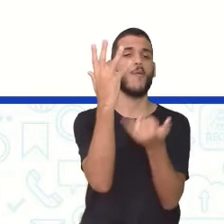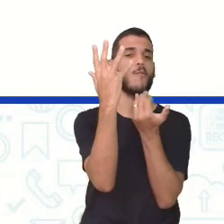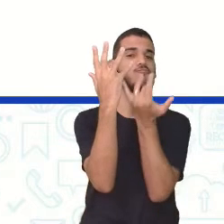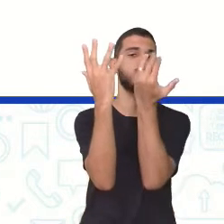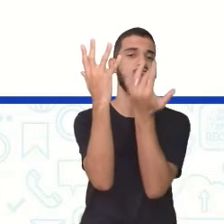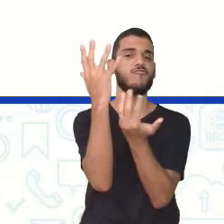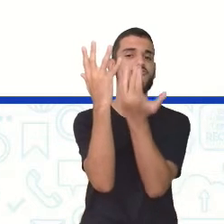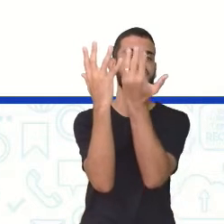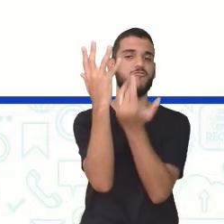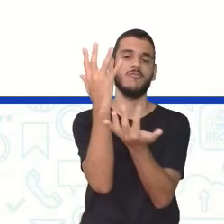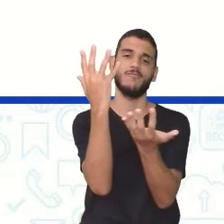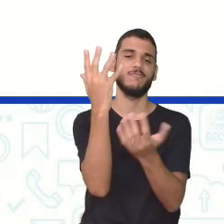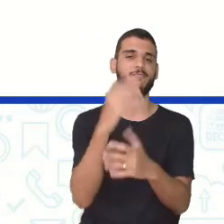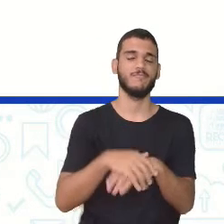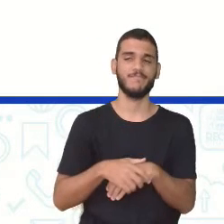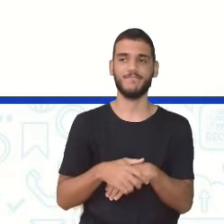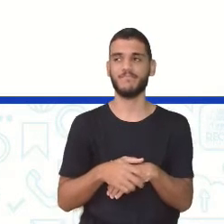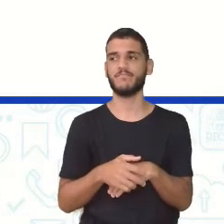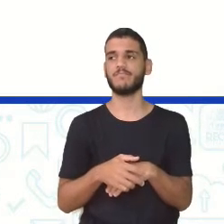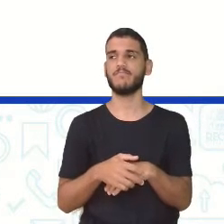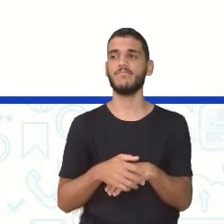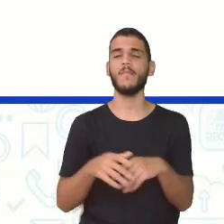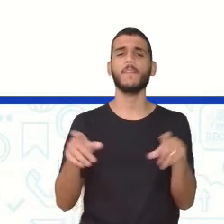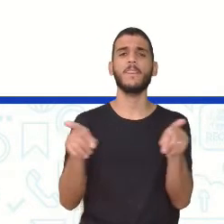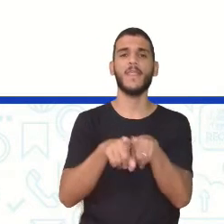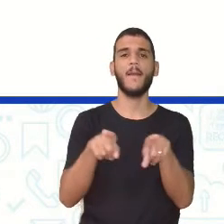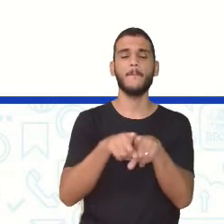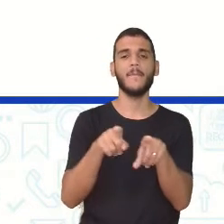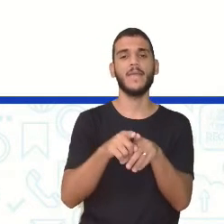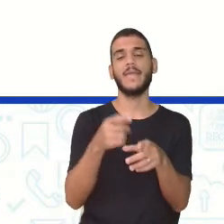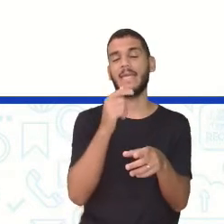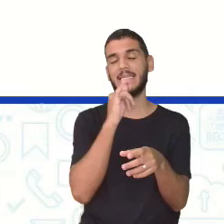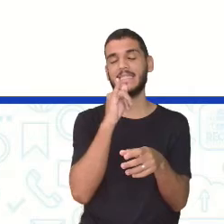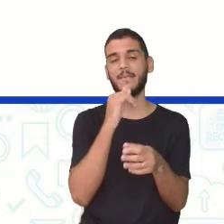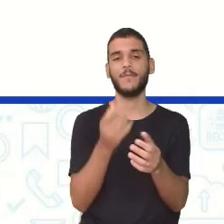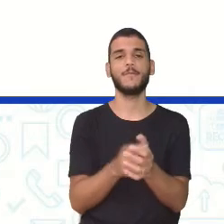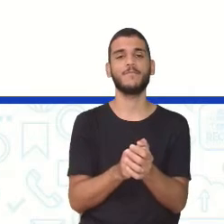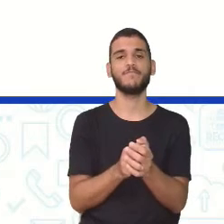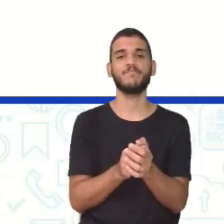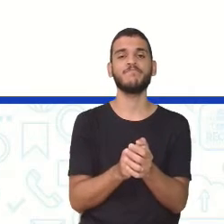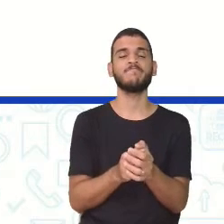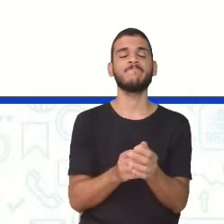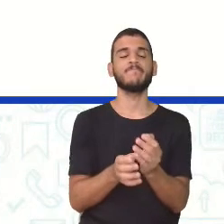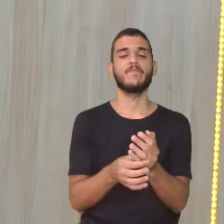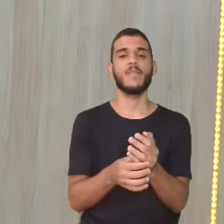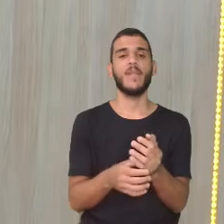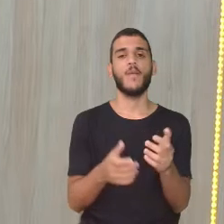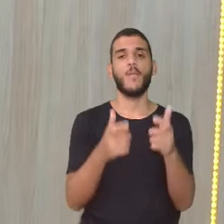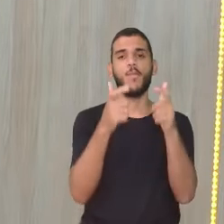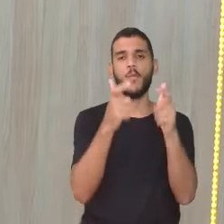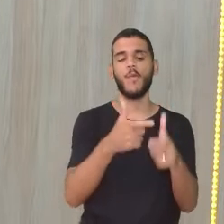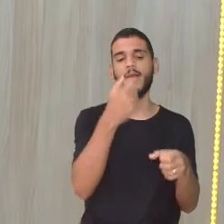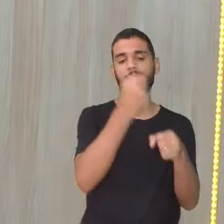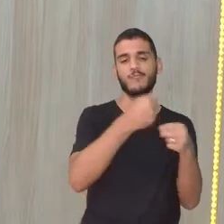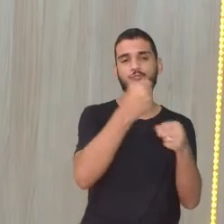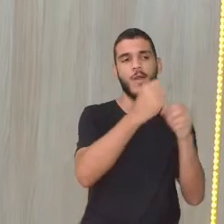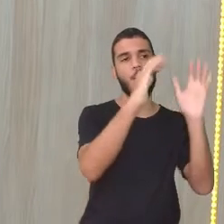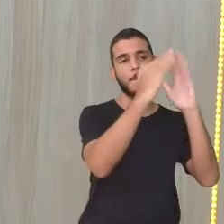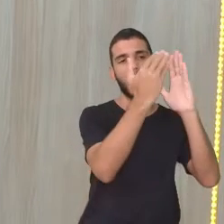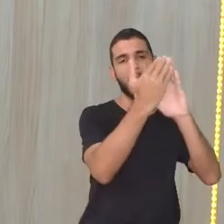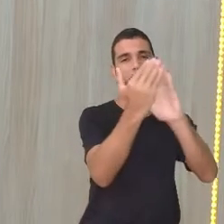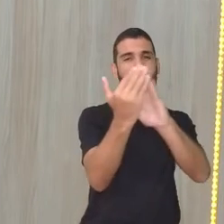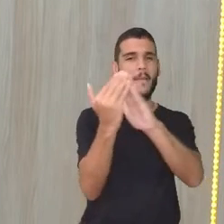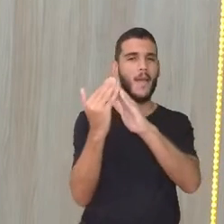centro, no próprio centros urbanos, né? Isso. Que muita gente, ao invés de colocar o lixo, né? Pra